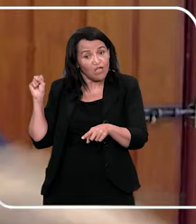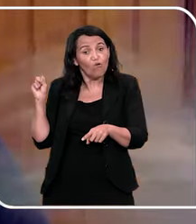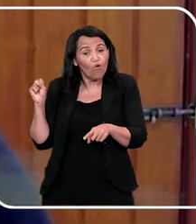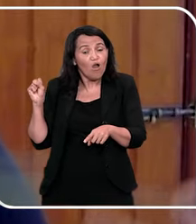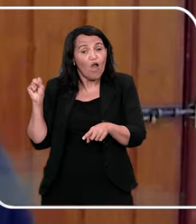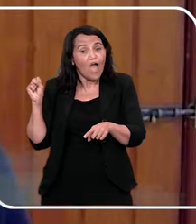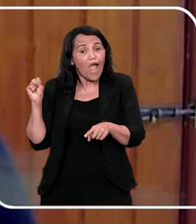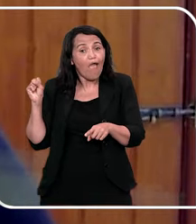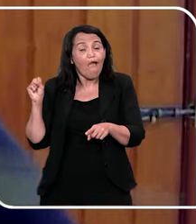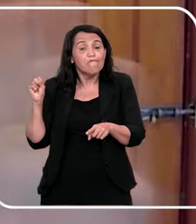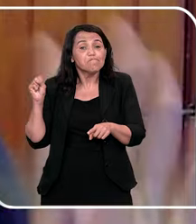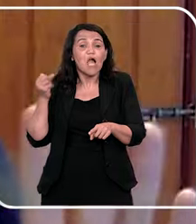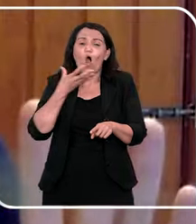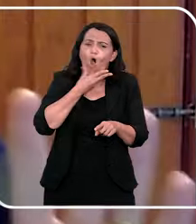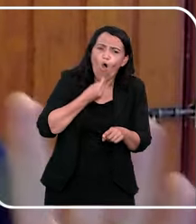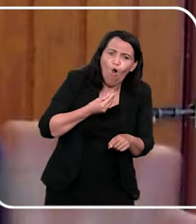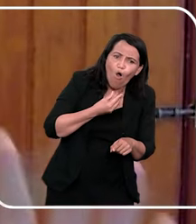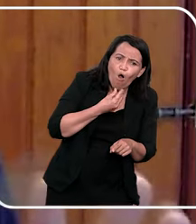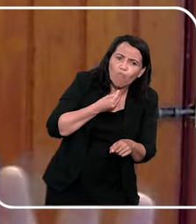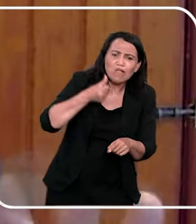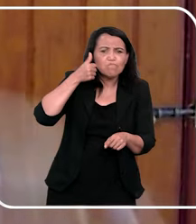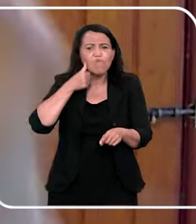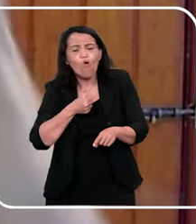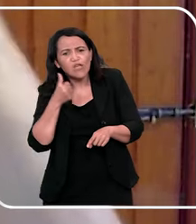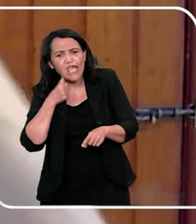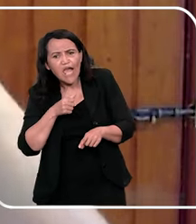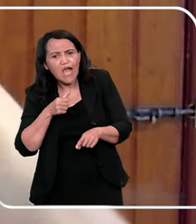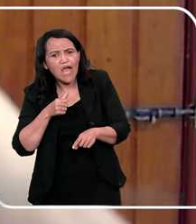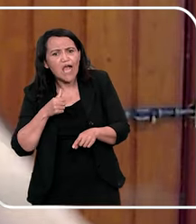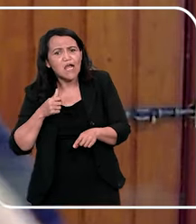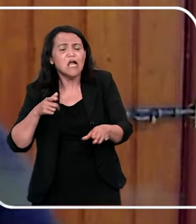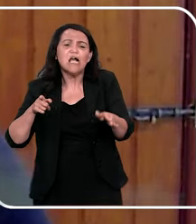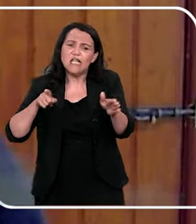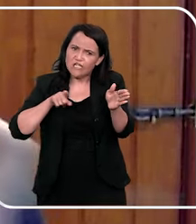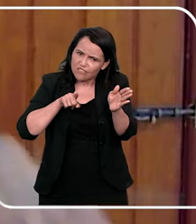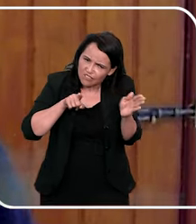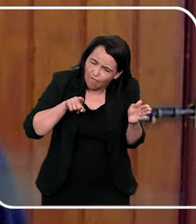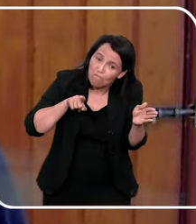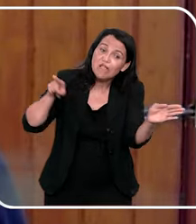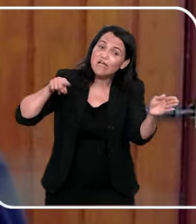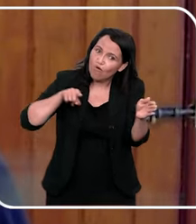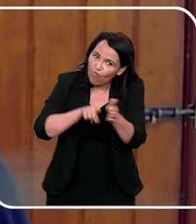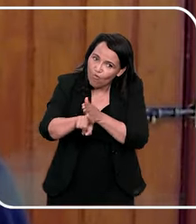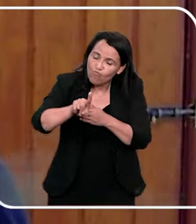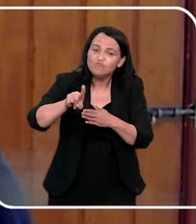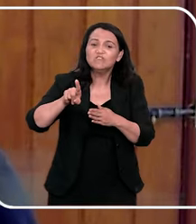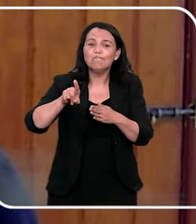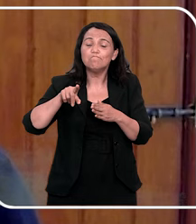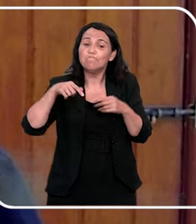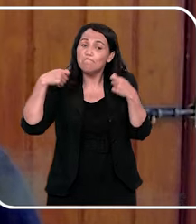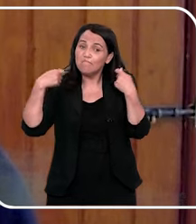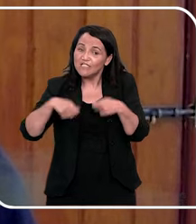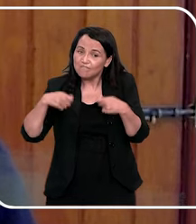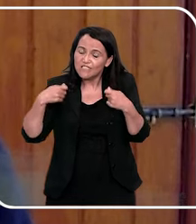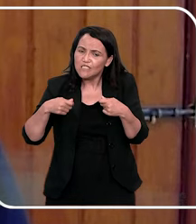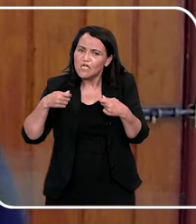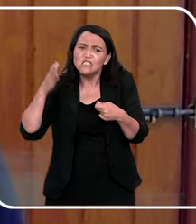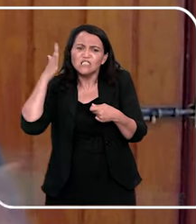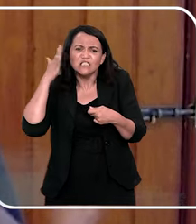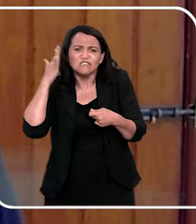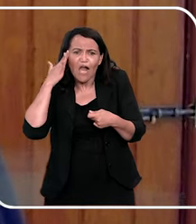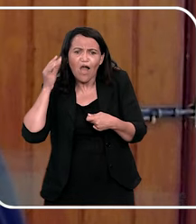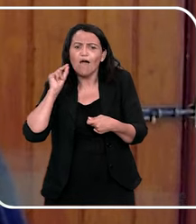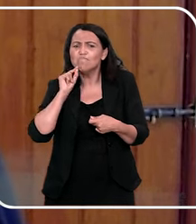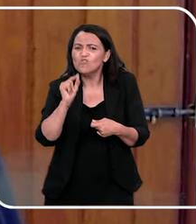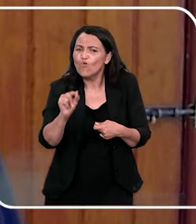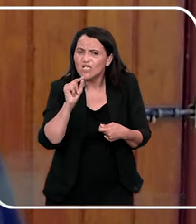resposta toda elaborada, e nem foi isso que ela te perguntou. Então, é sempre, por que você tá me perguntando isso, meu amor? O você sabe sobre isso? E